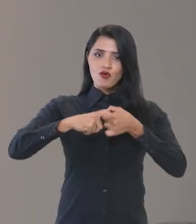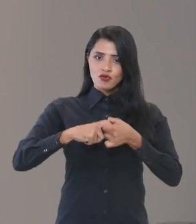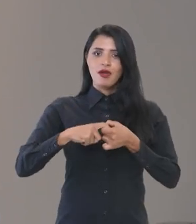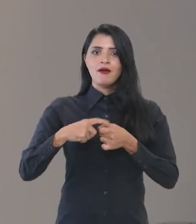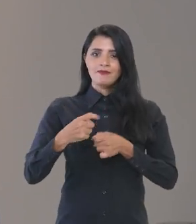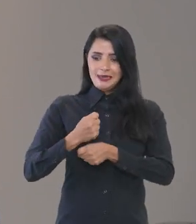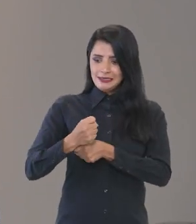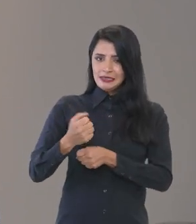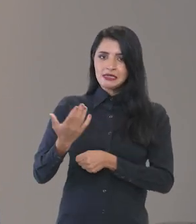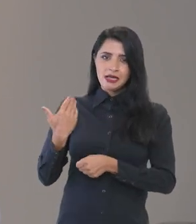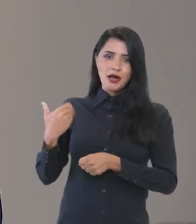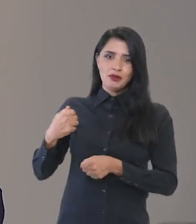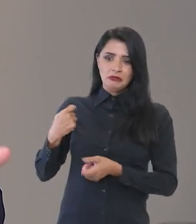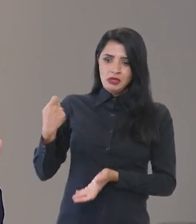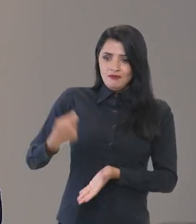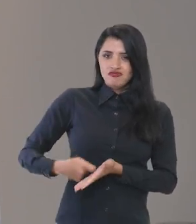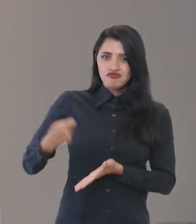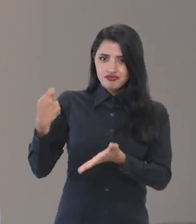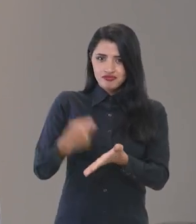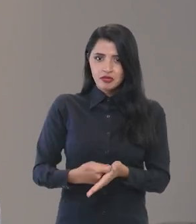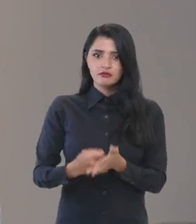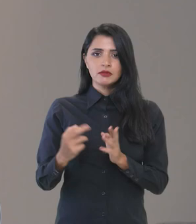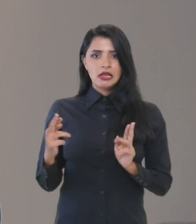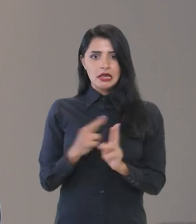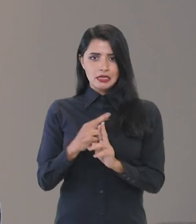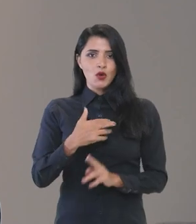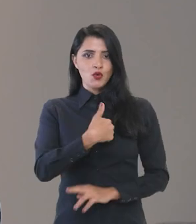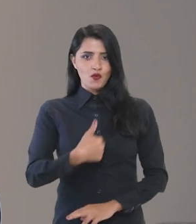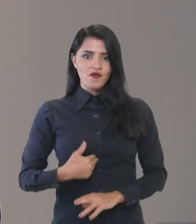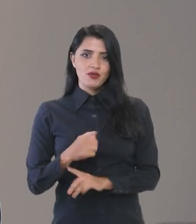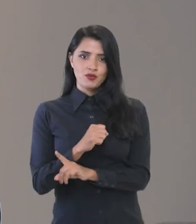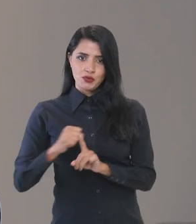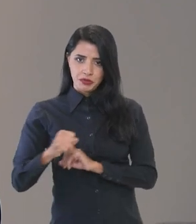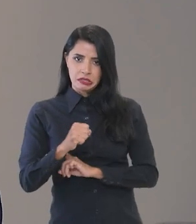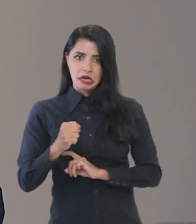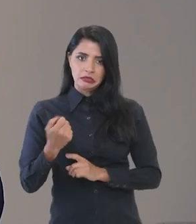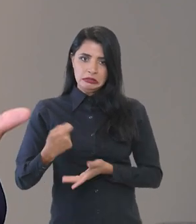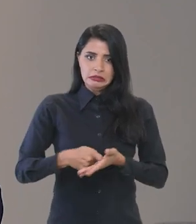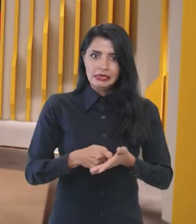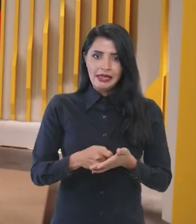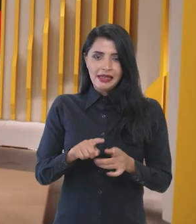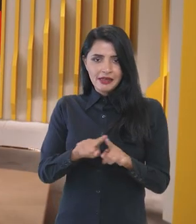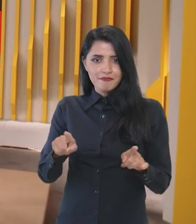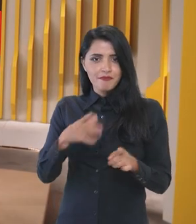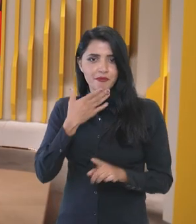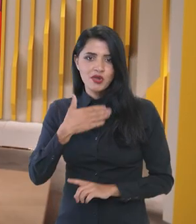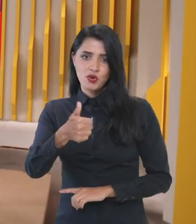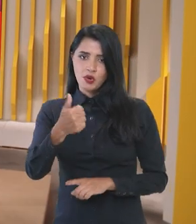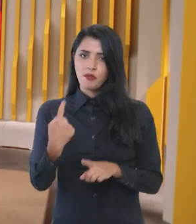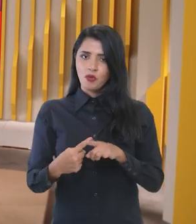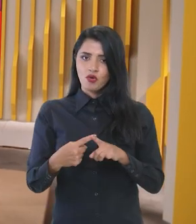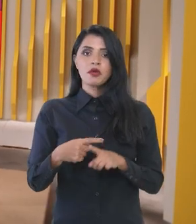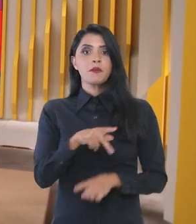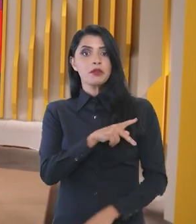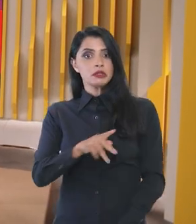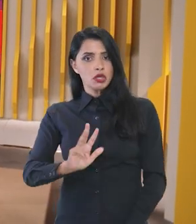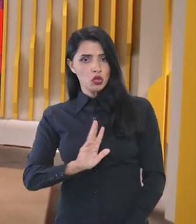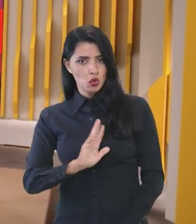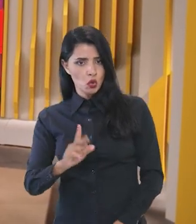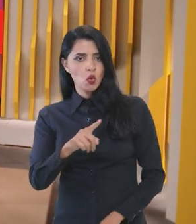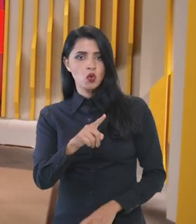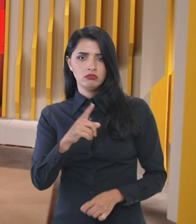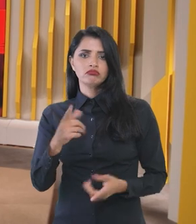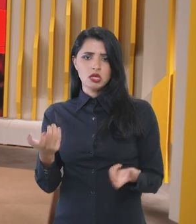desses anos de autoritarismo na relação do governo com a sociedade, e aprimorar, né? Porque o presidente Lula